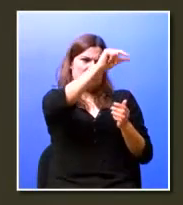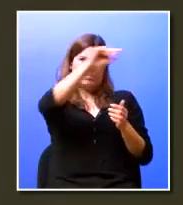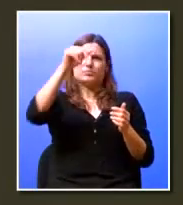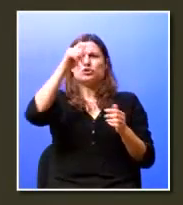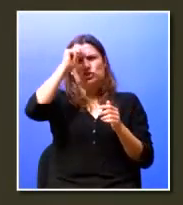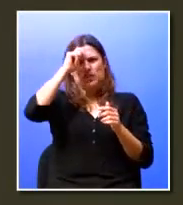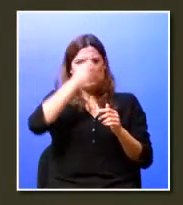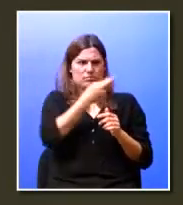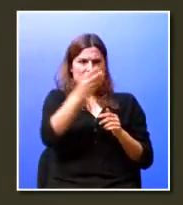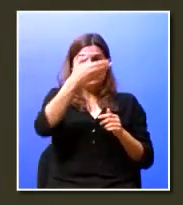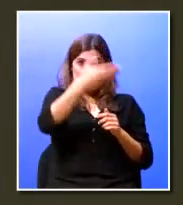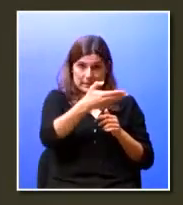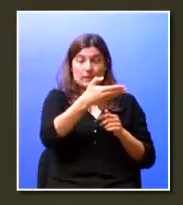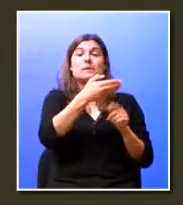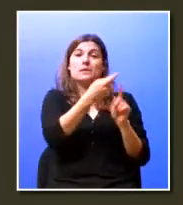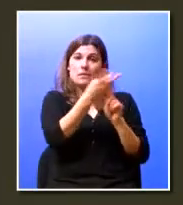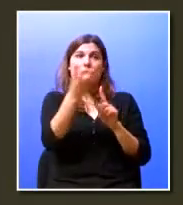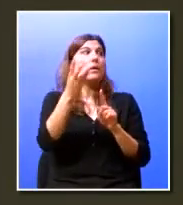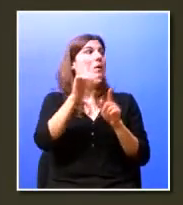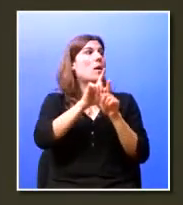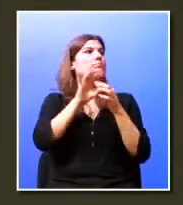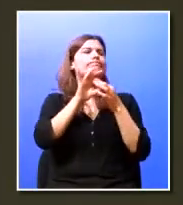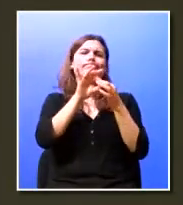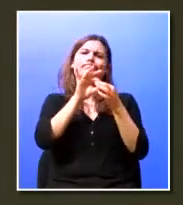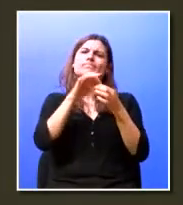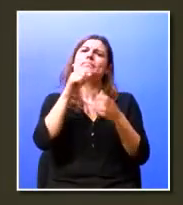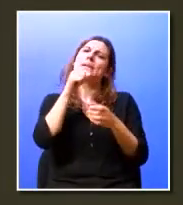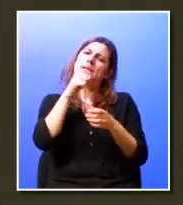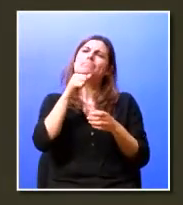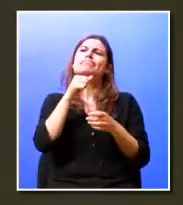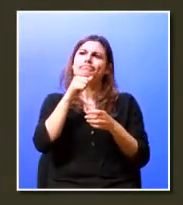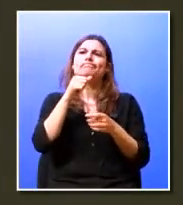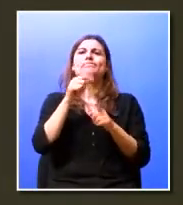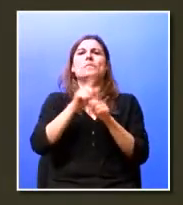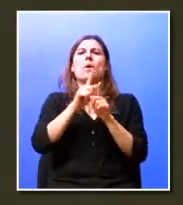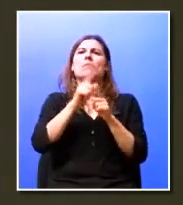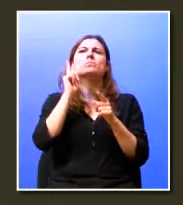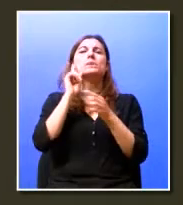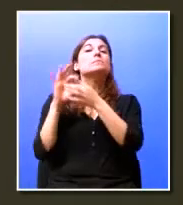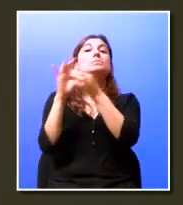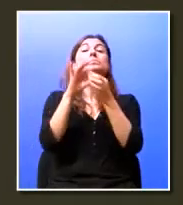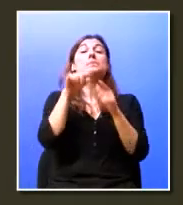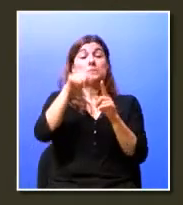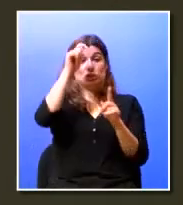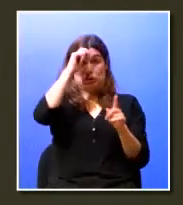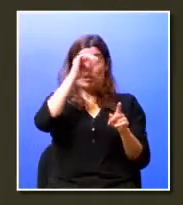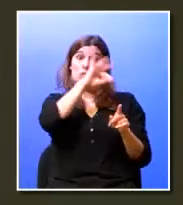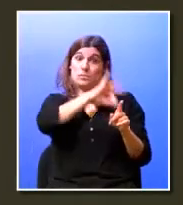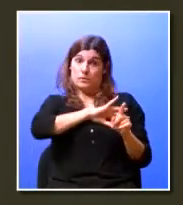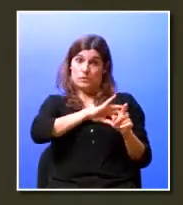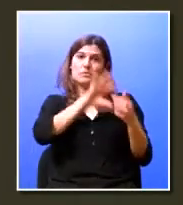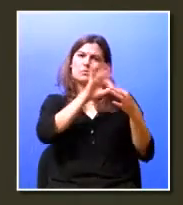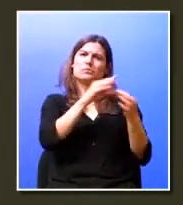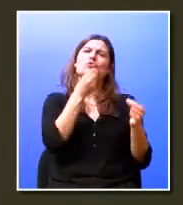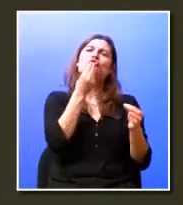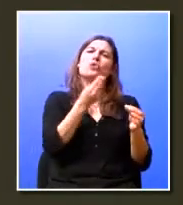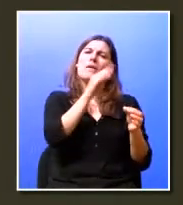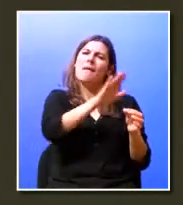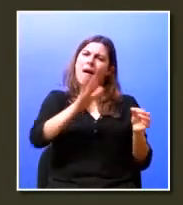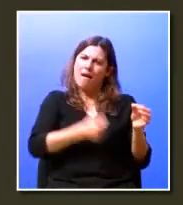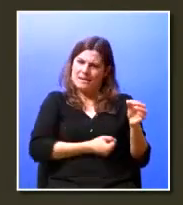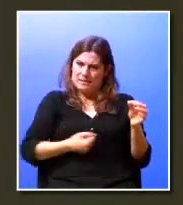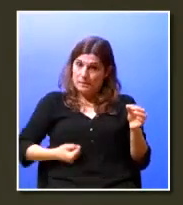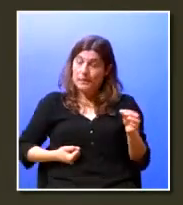cumpre um aspecto de cidadania cooperativa-organizacional muito importante, que são os estágios profissionais para jovens desempregados.